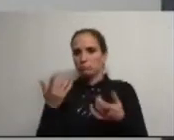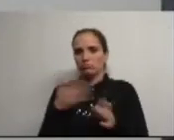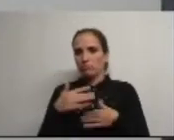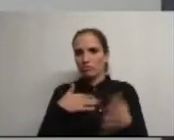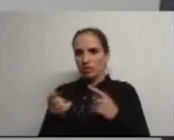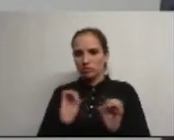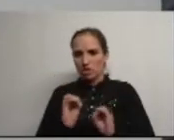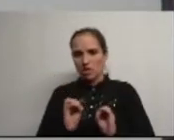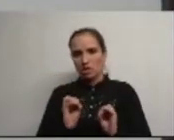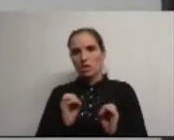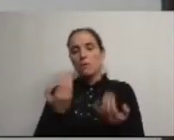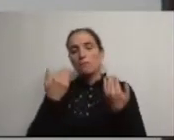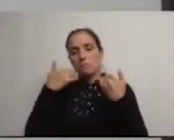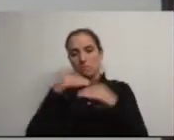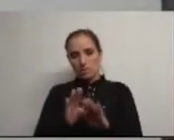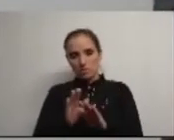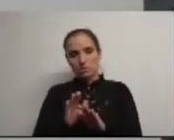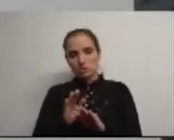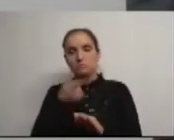Mas, e mais uma vez,